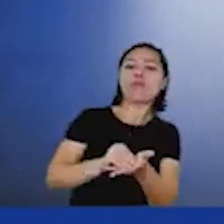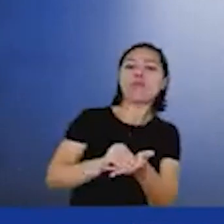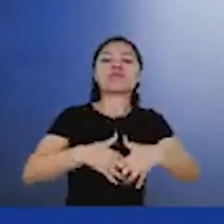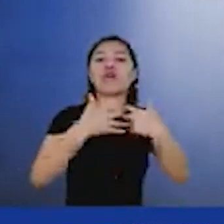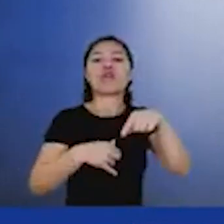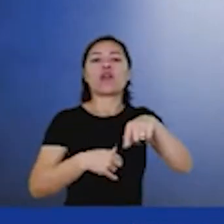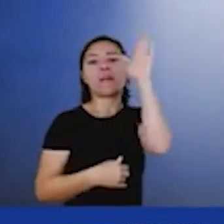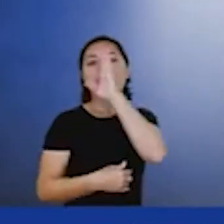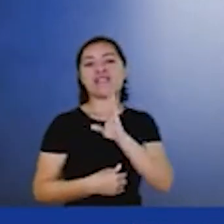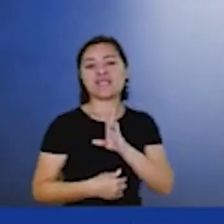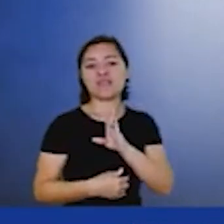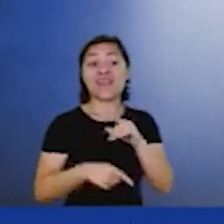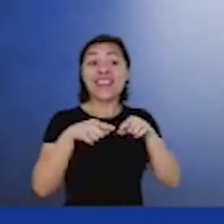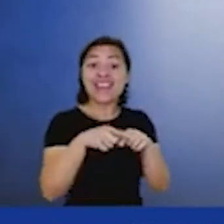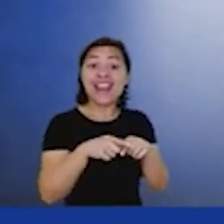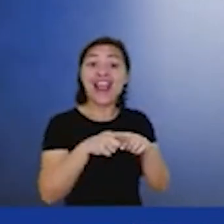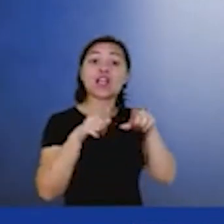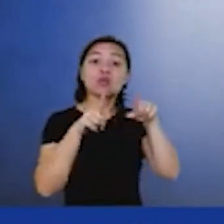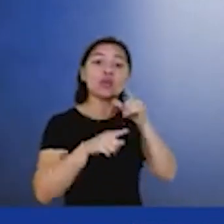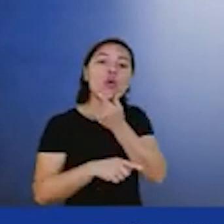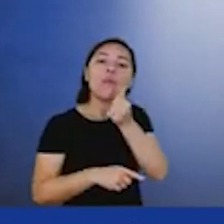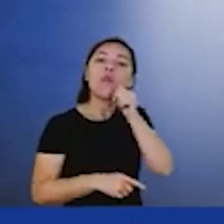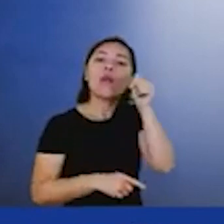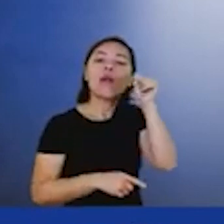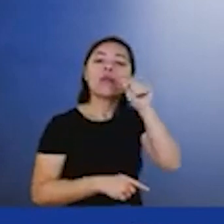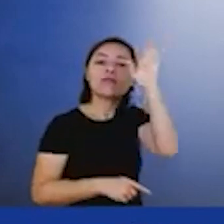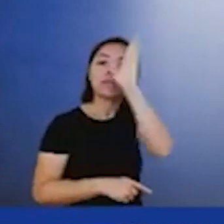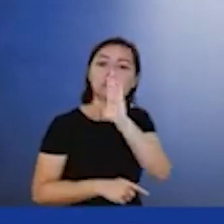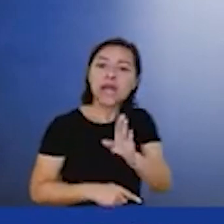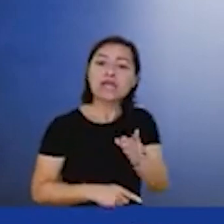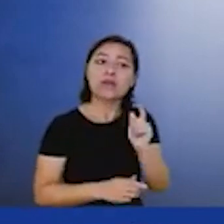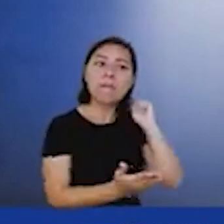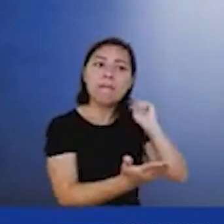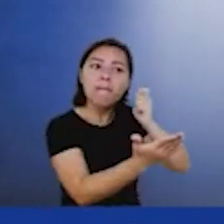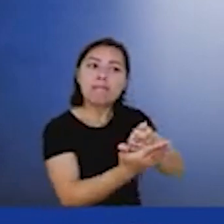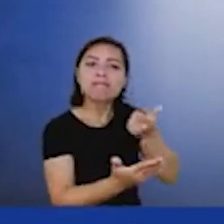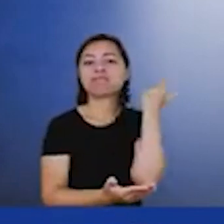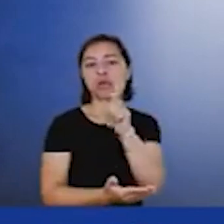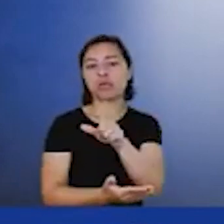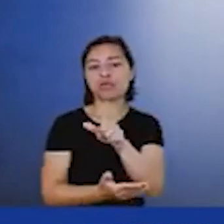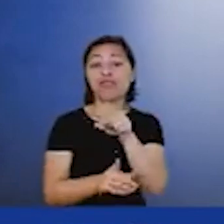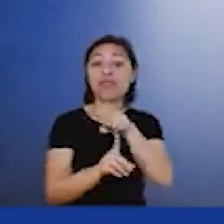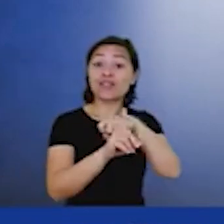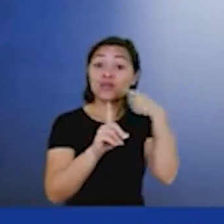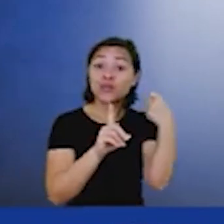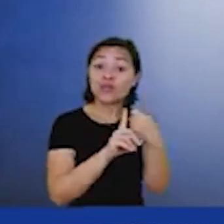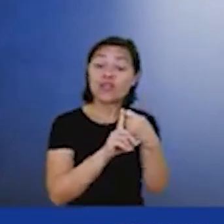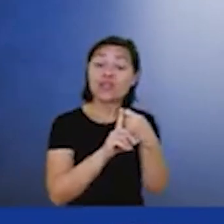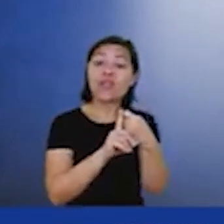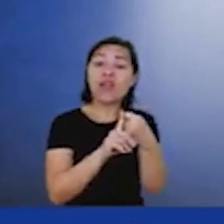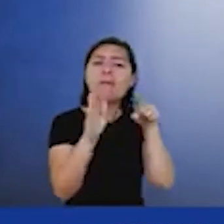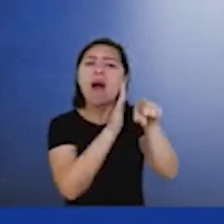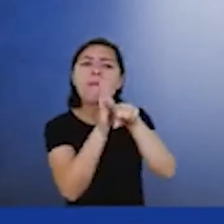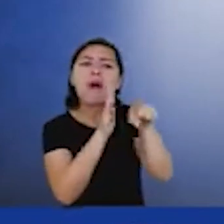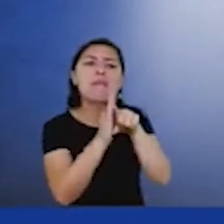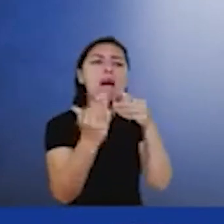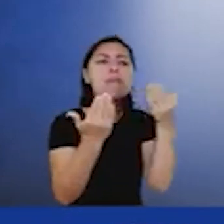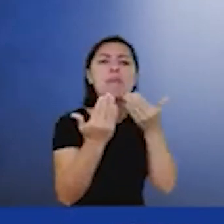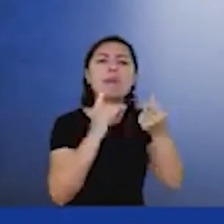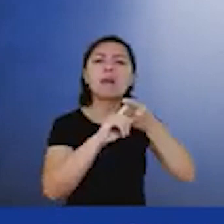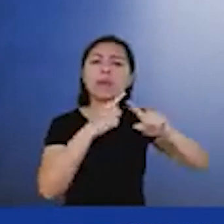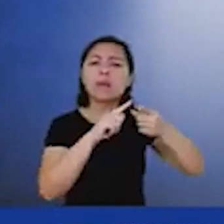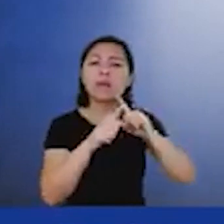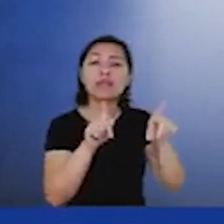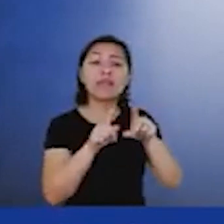e que calem fundo no bolso do brasileiro acho que isso que deve ser importante trazer a sociedade para o debate trazer a sociedade para